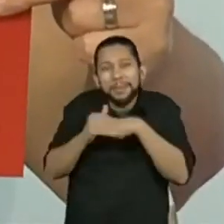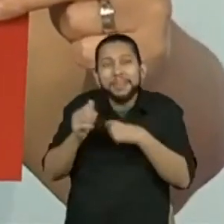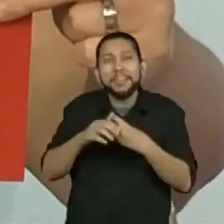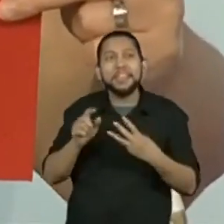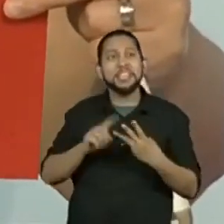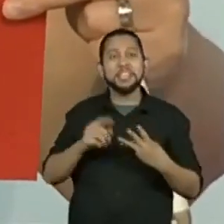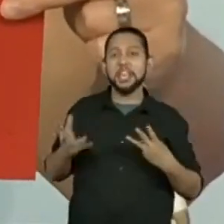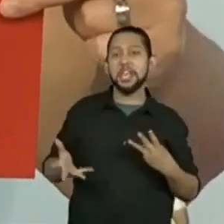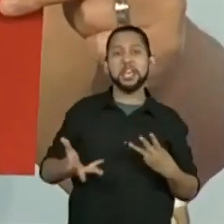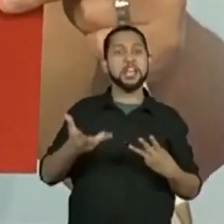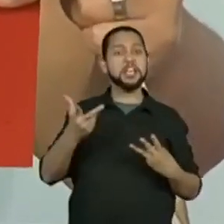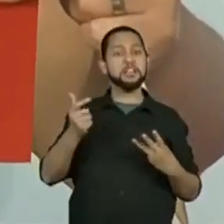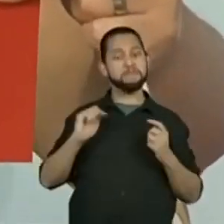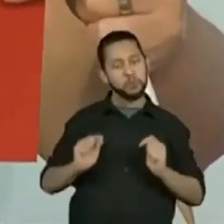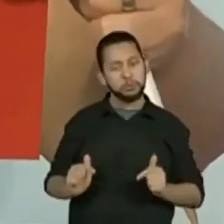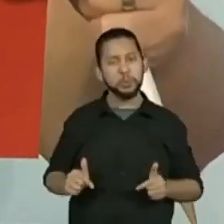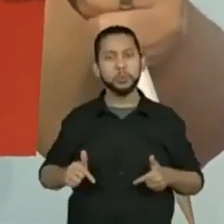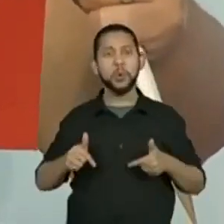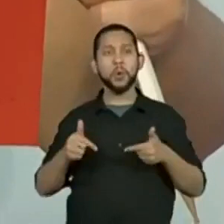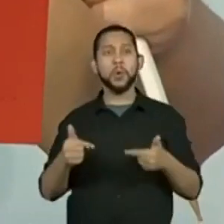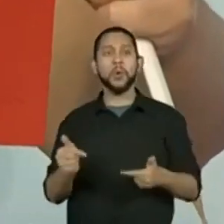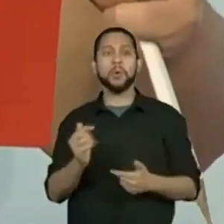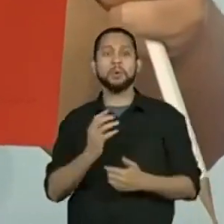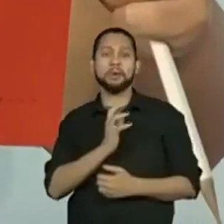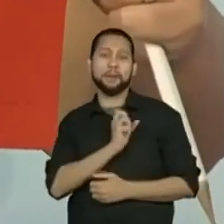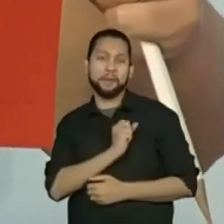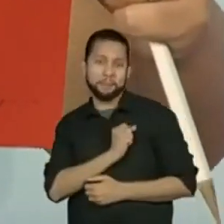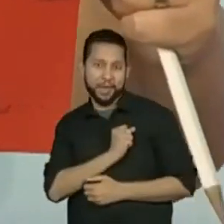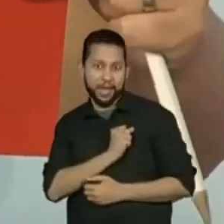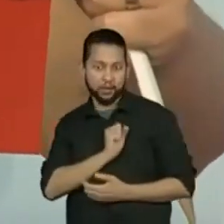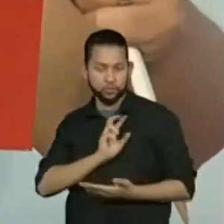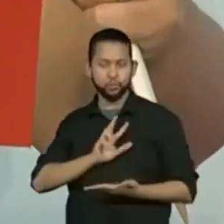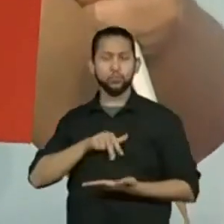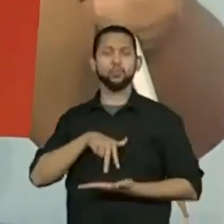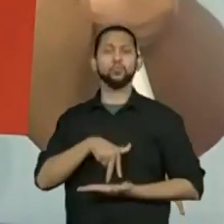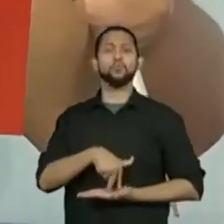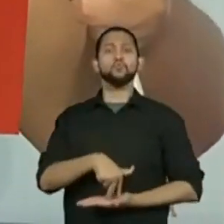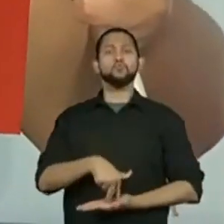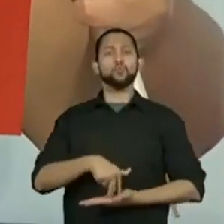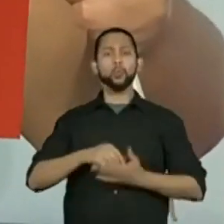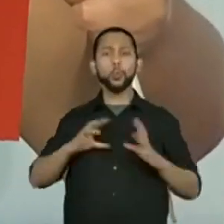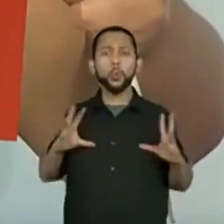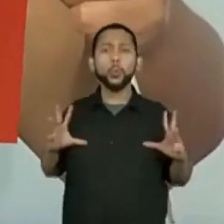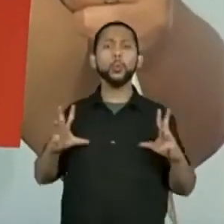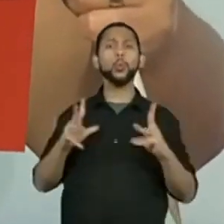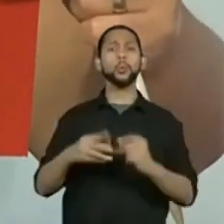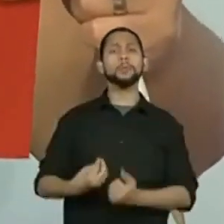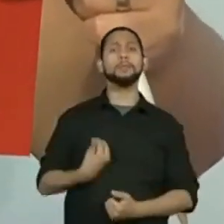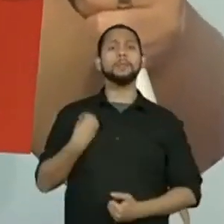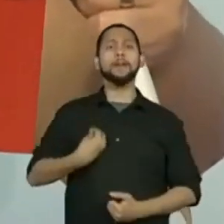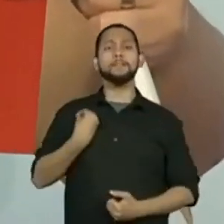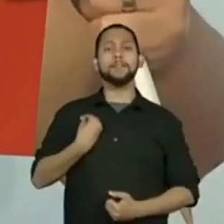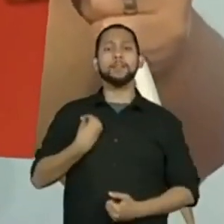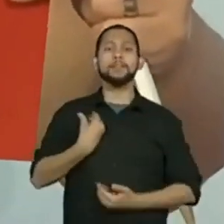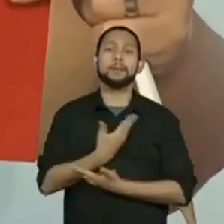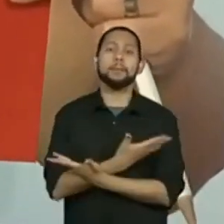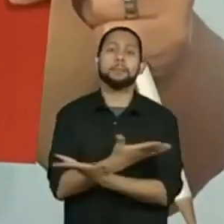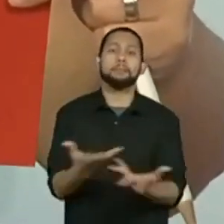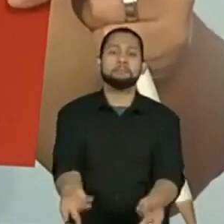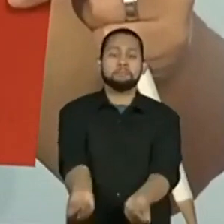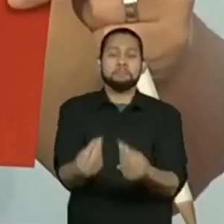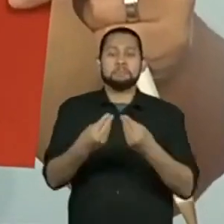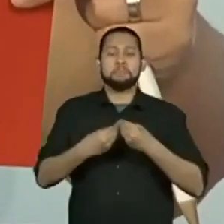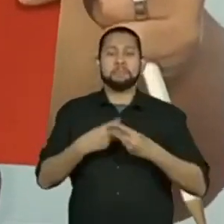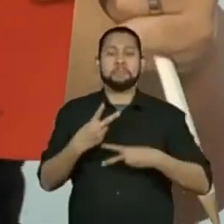incrível, zeloso, amável. Diante de tudo na vida, é o maior presente.